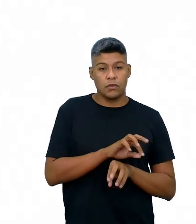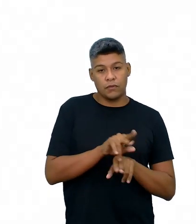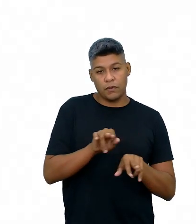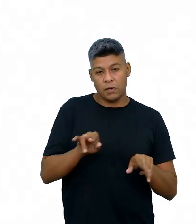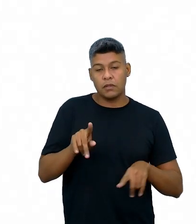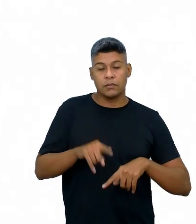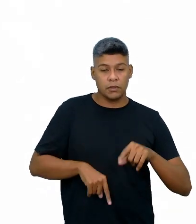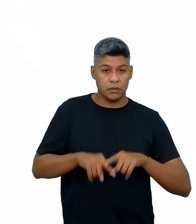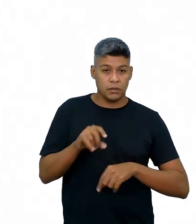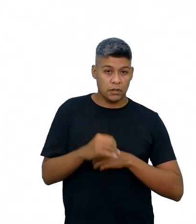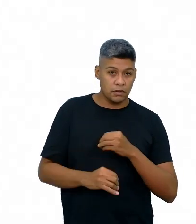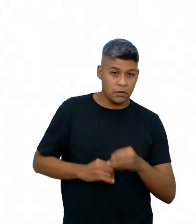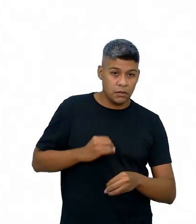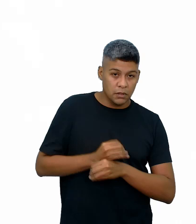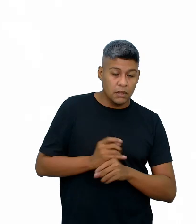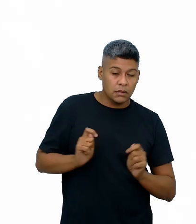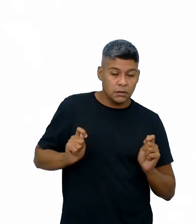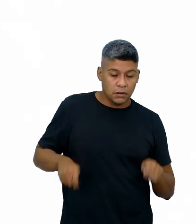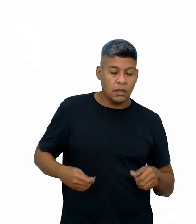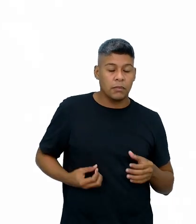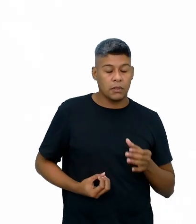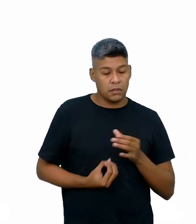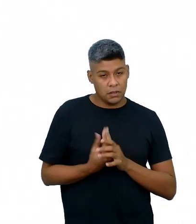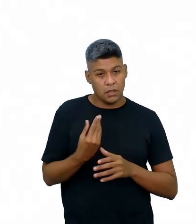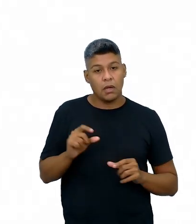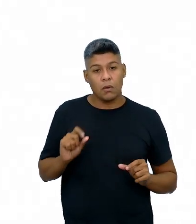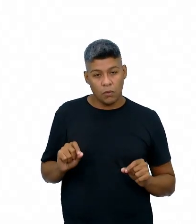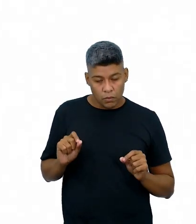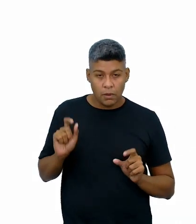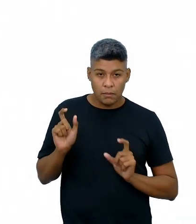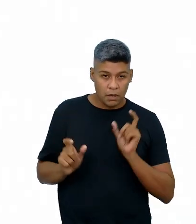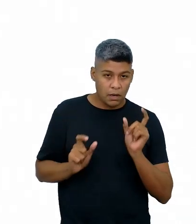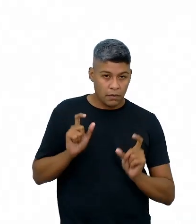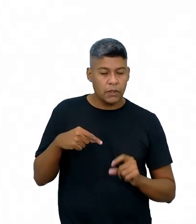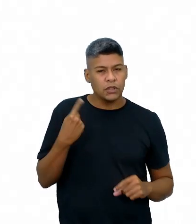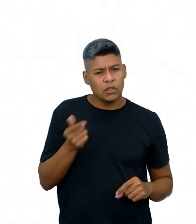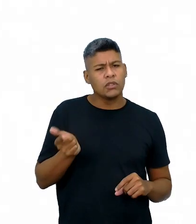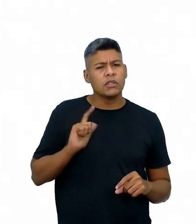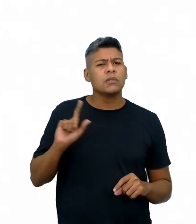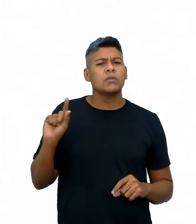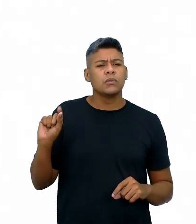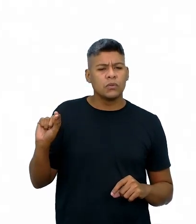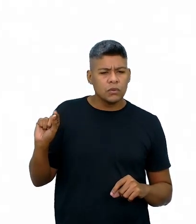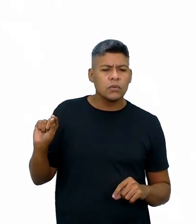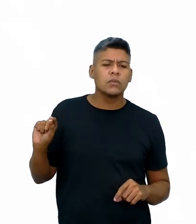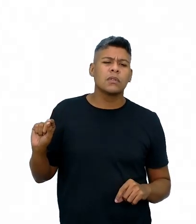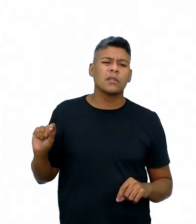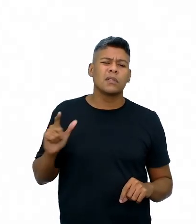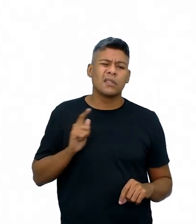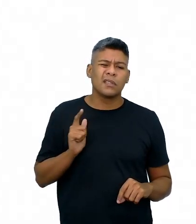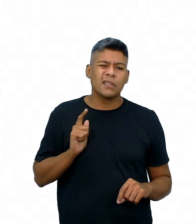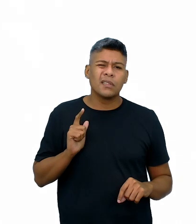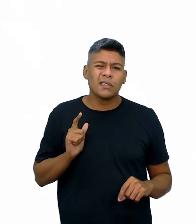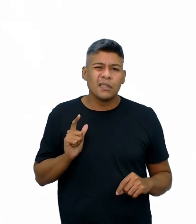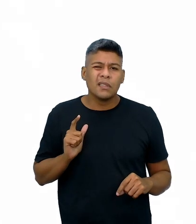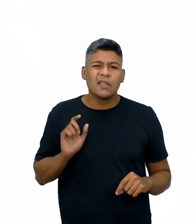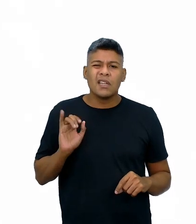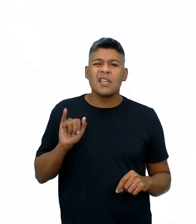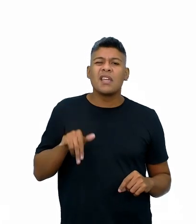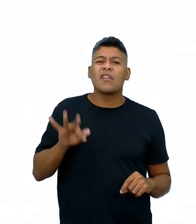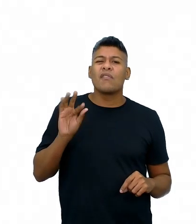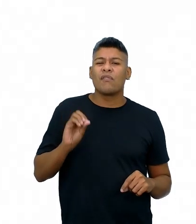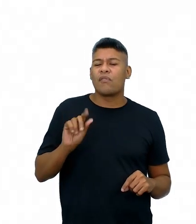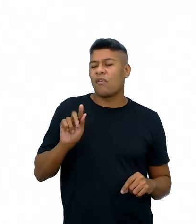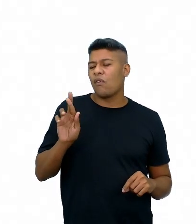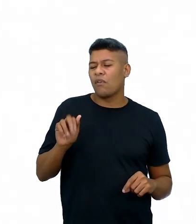ferramentas na internet que permitem criar a nuvem de palavras, né? Nós temos aquele word clouds, o infograma,